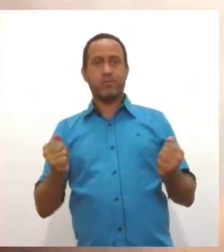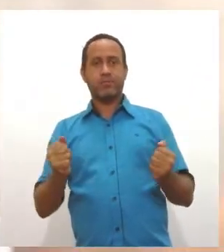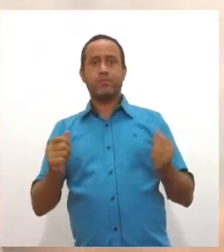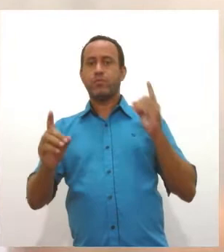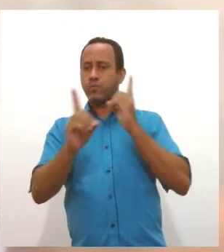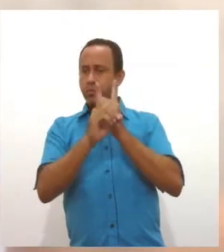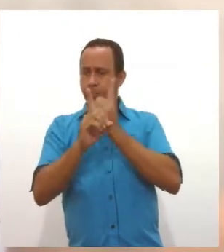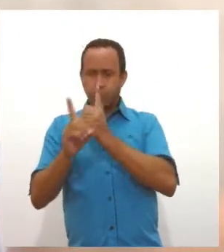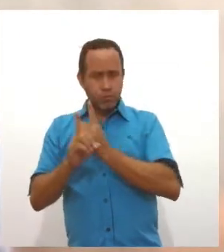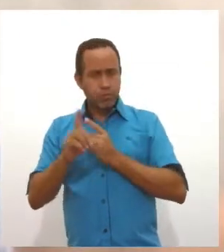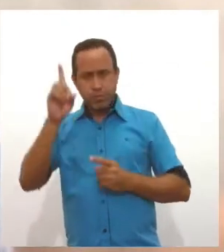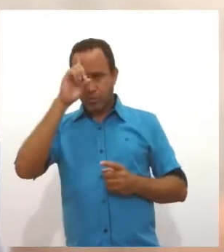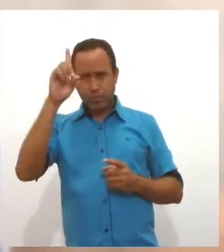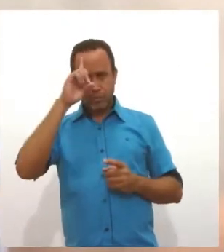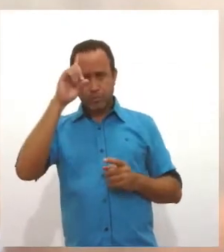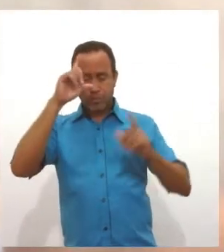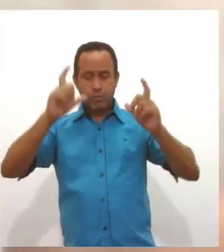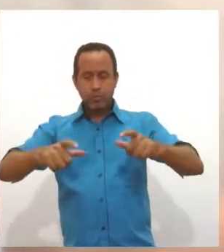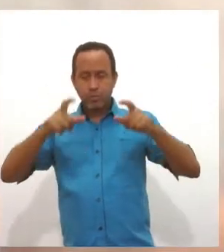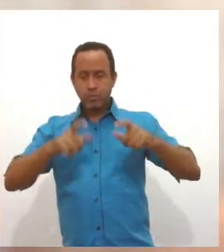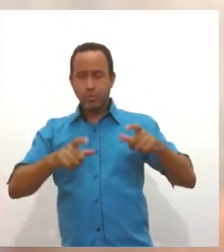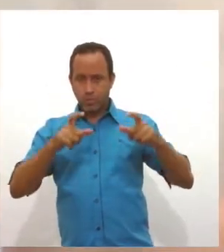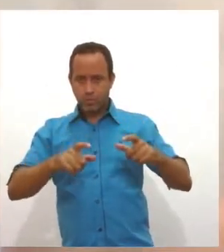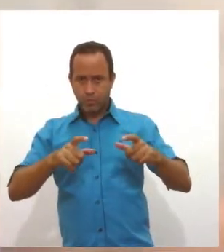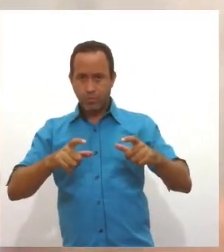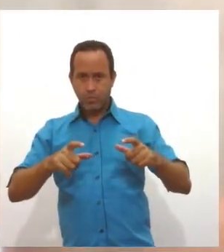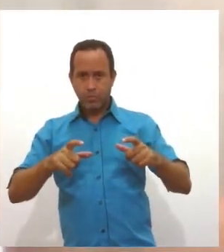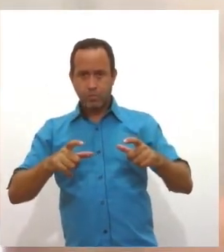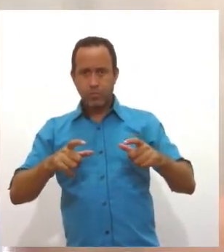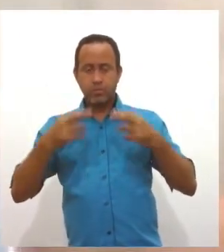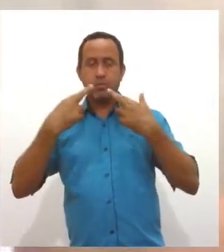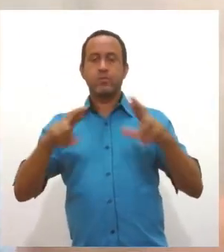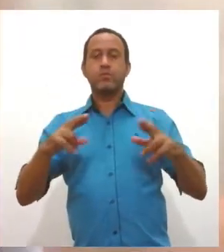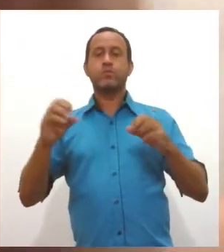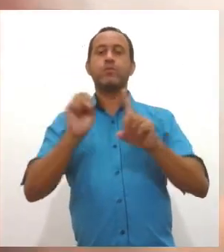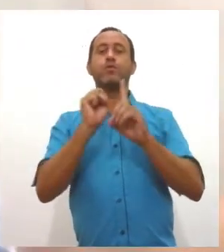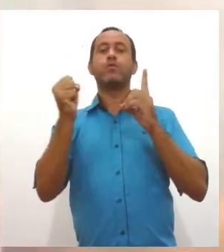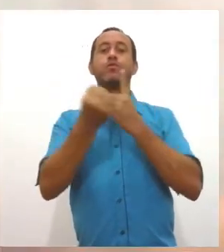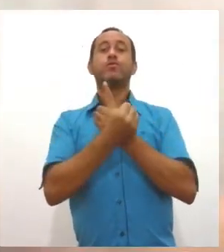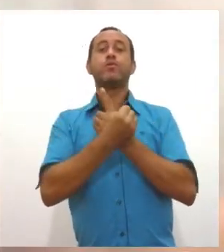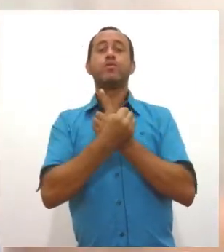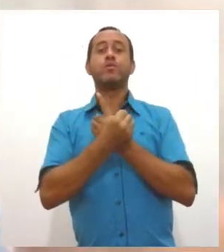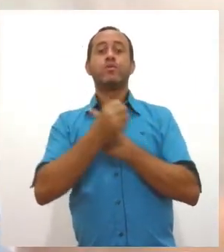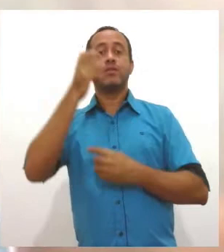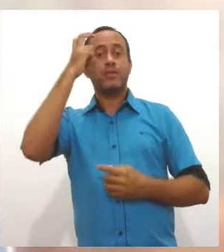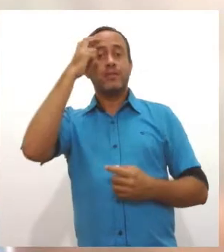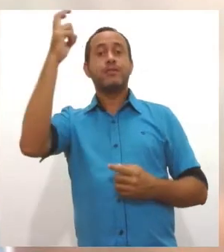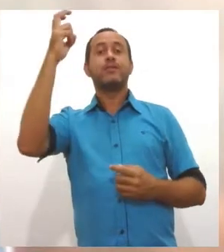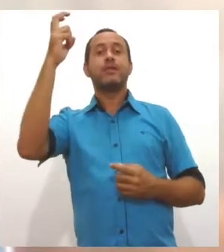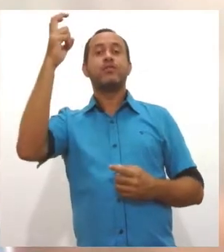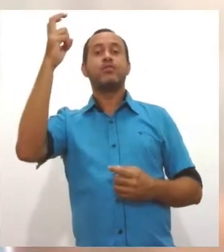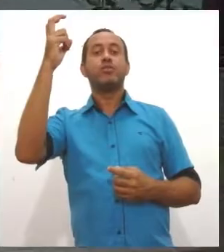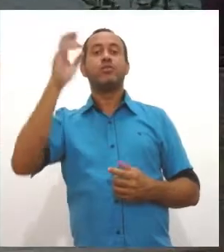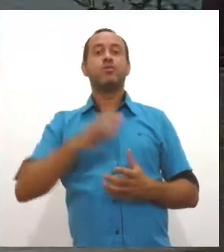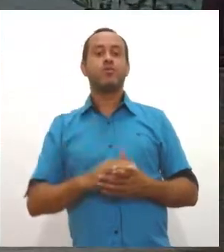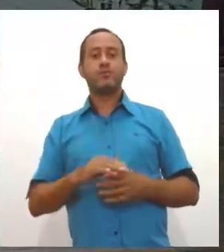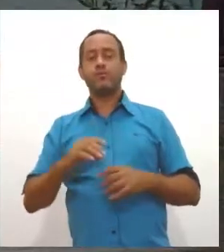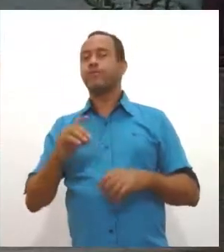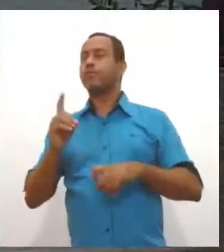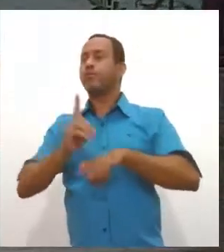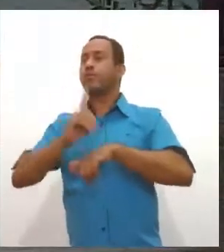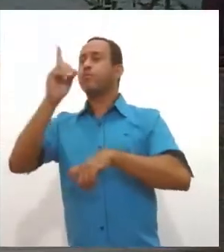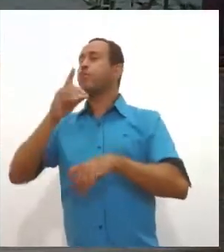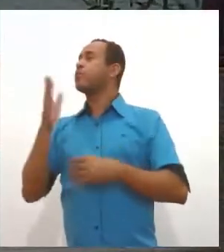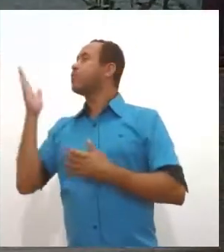dia a dia dos locais de comando e decisão na nossa sociedade. Infelizmente. Doutor, como é que o senhor vê as